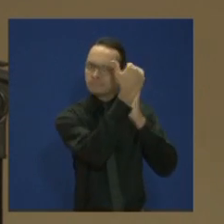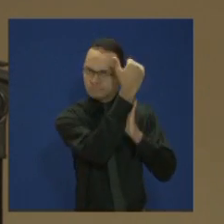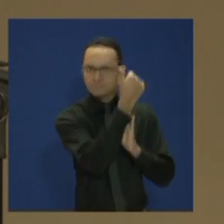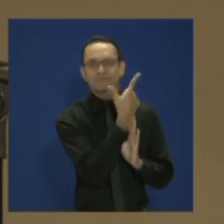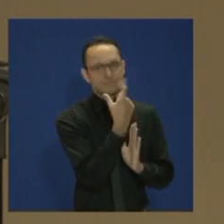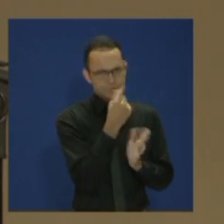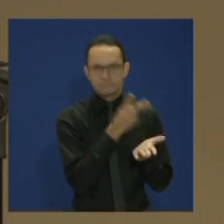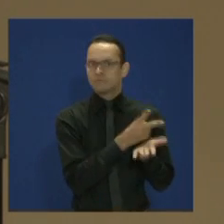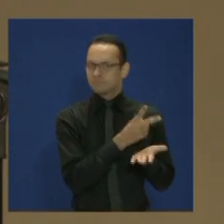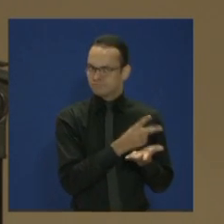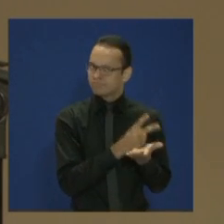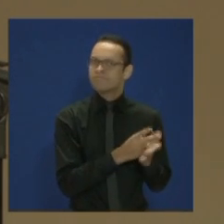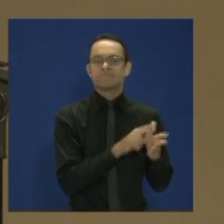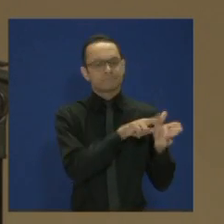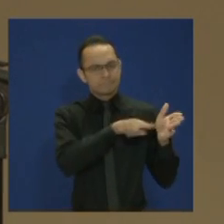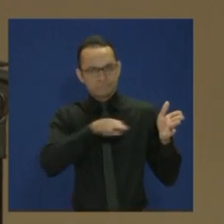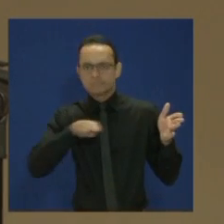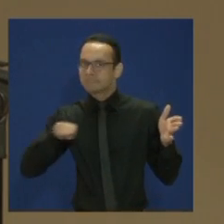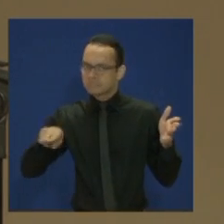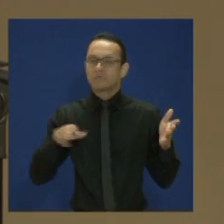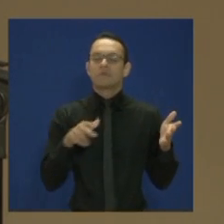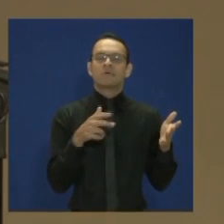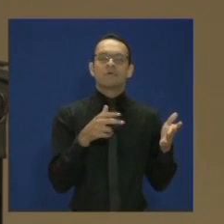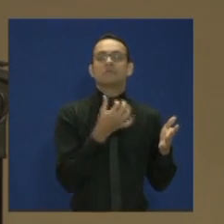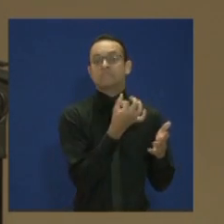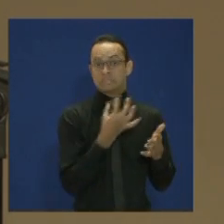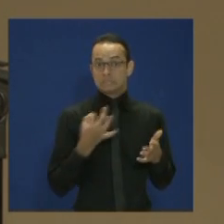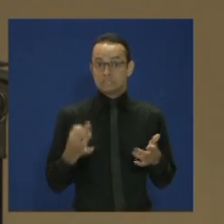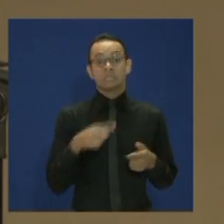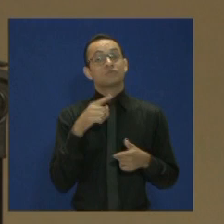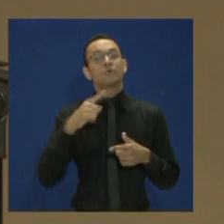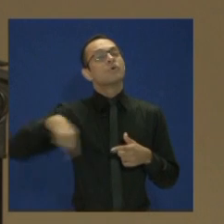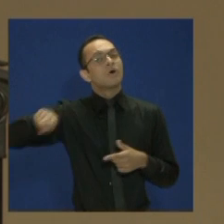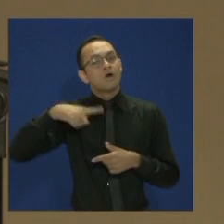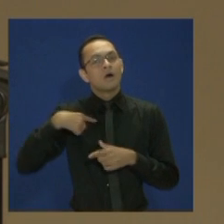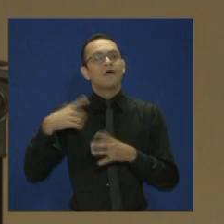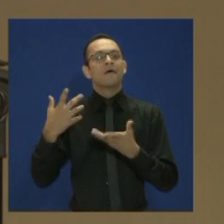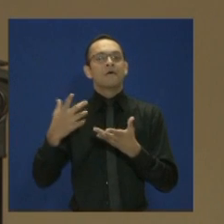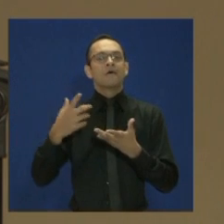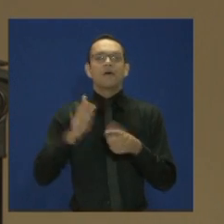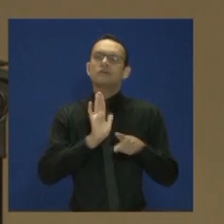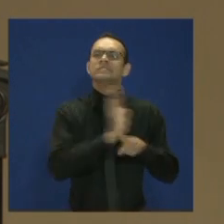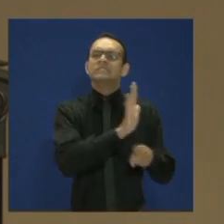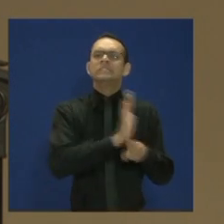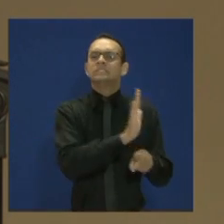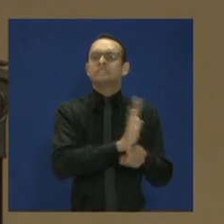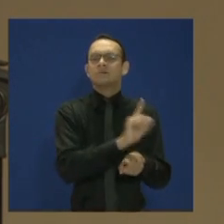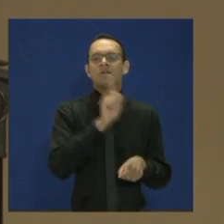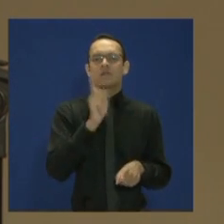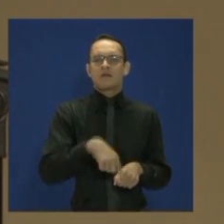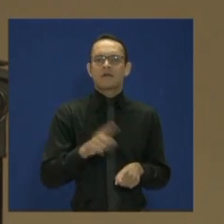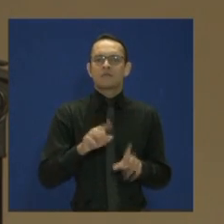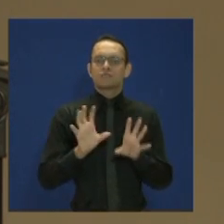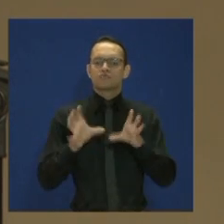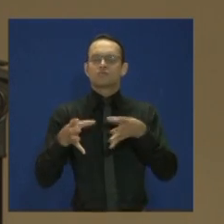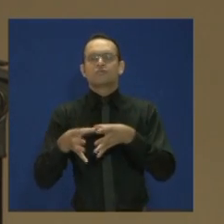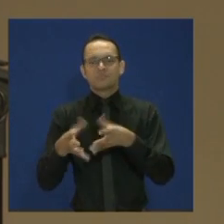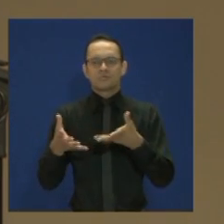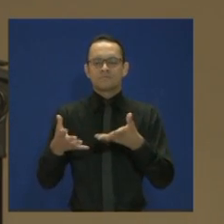construída, basicamente, com recursos da nossa bancada de parlamentares goianos.